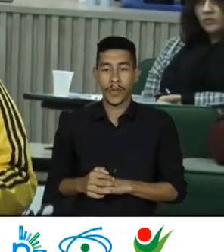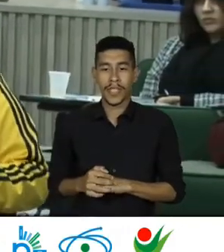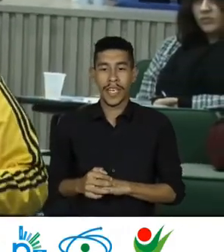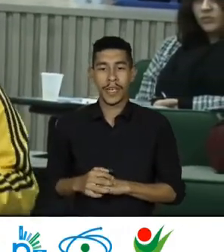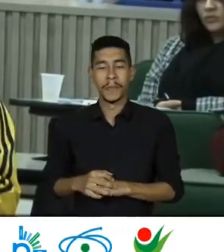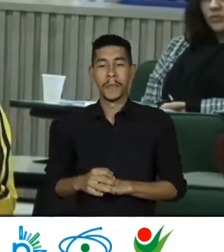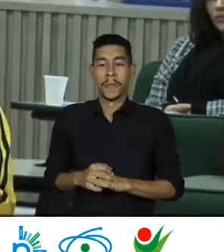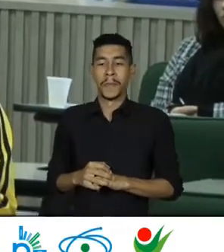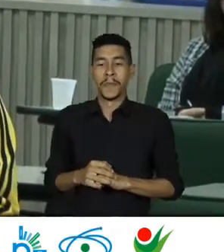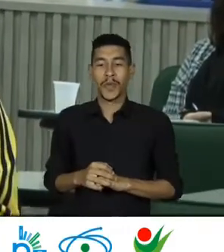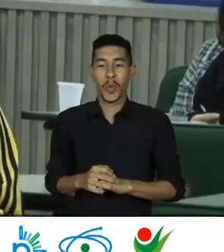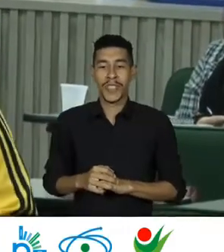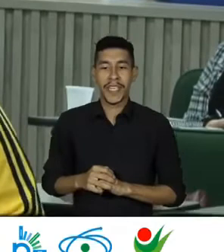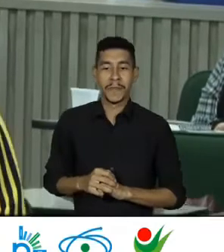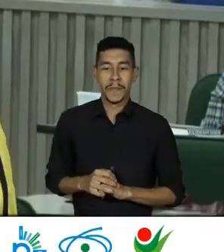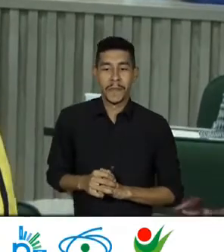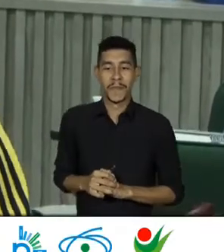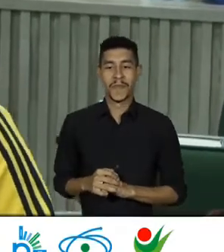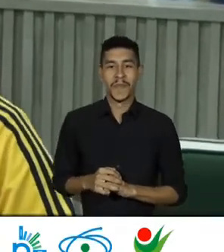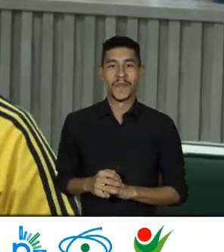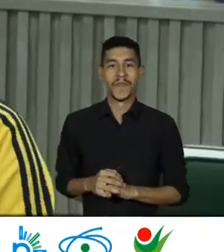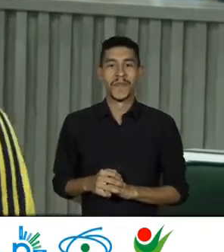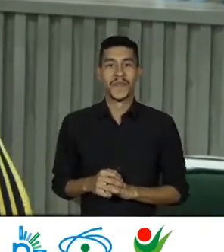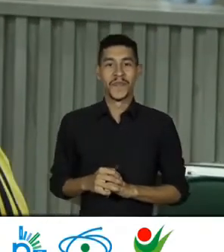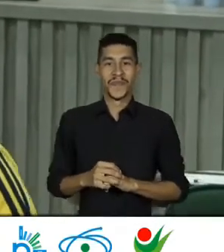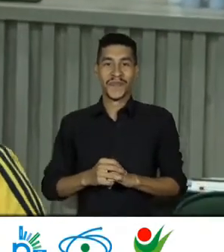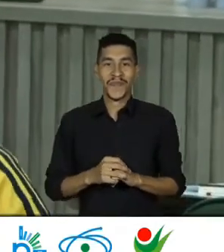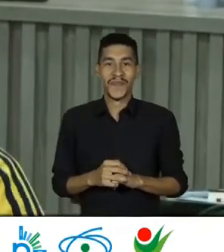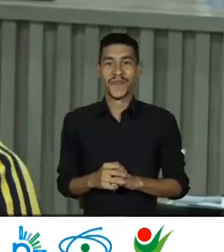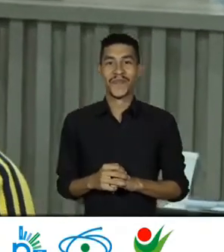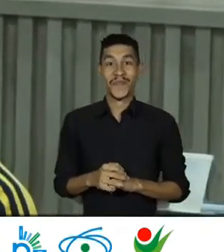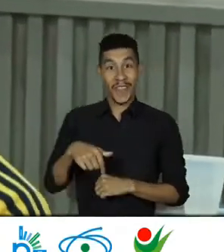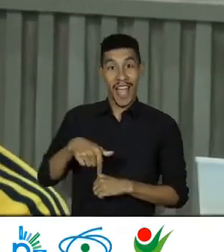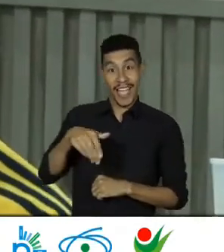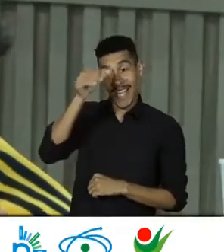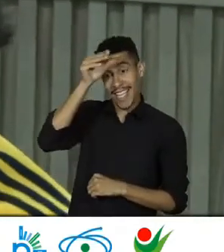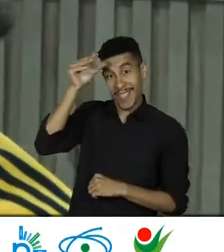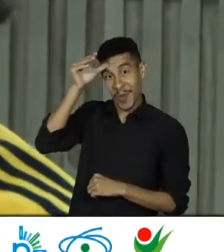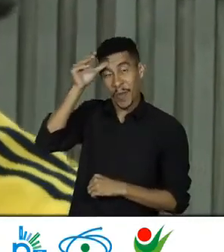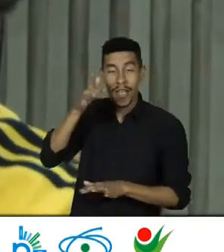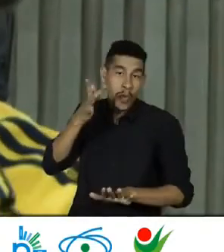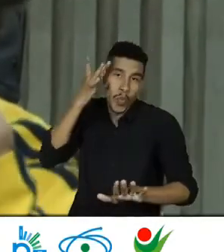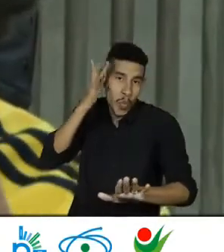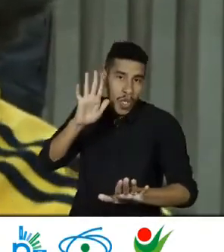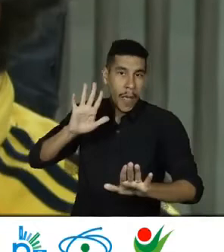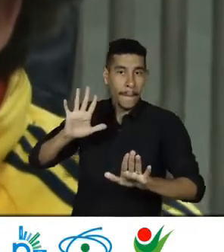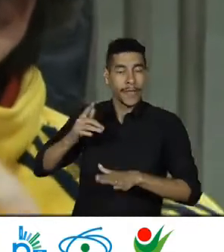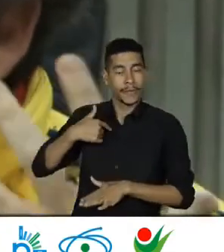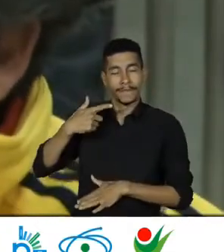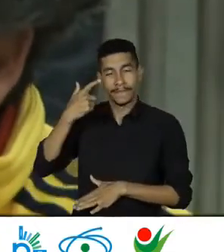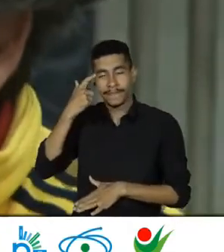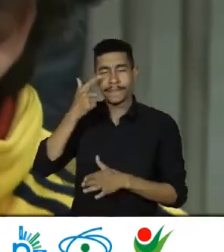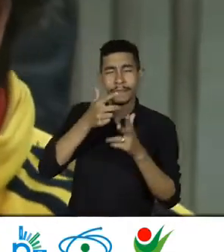Está aqui Aqui em Criciúma Não sei Mas pelo que